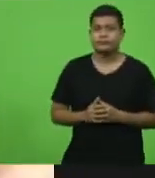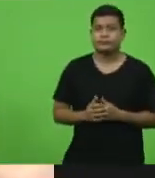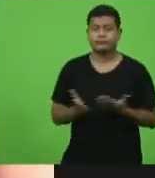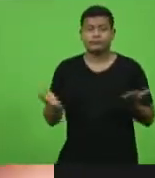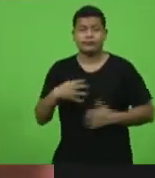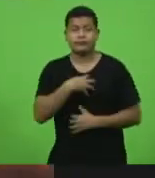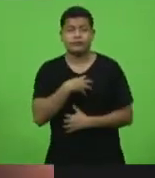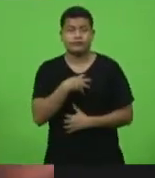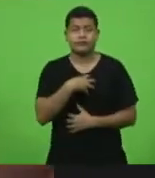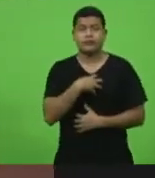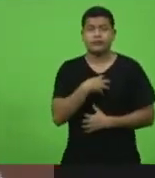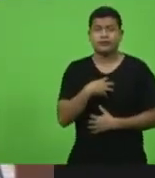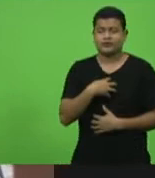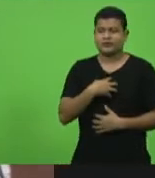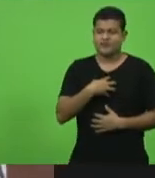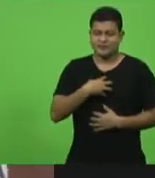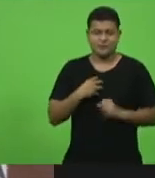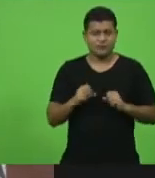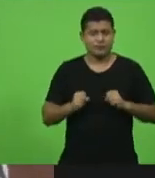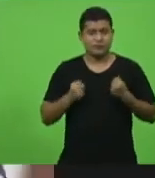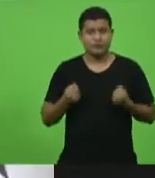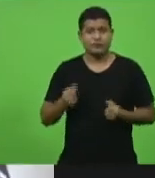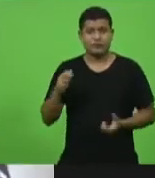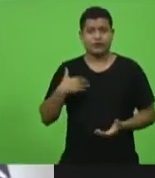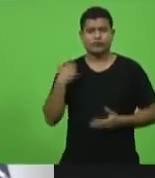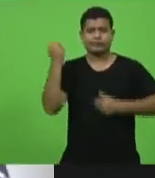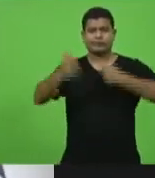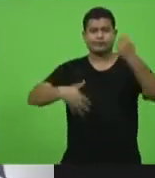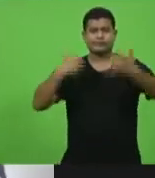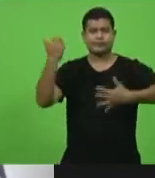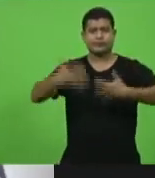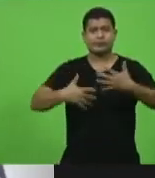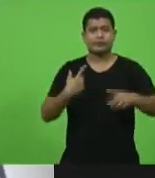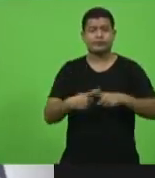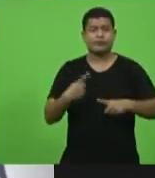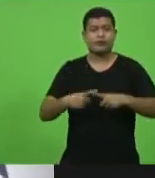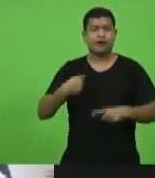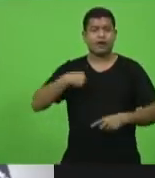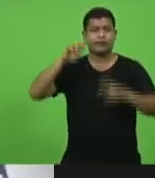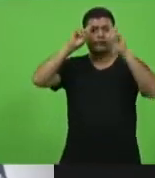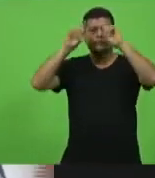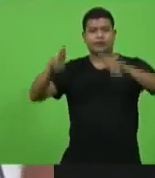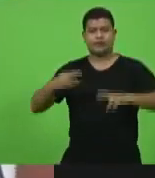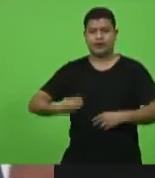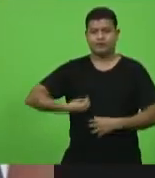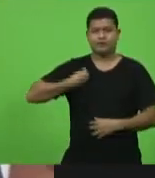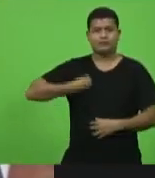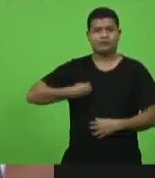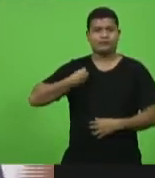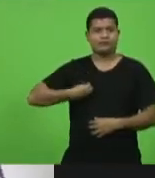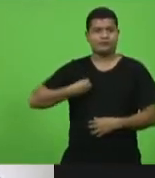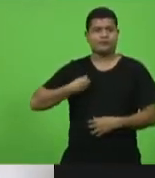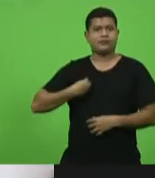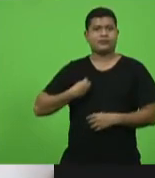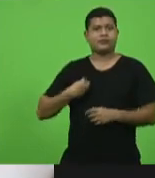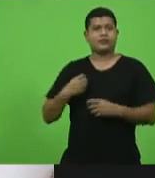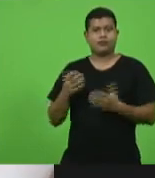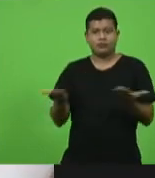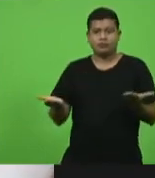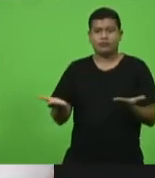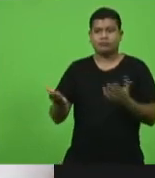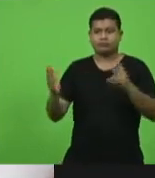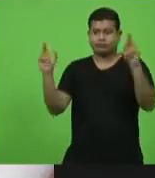estou colocando neste momento aqui. O respeito à vida, a cultura da paz e a